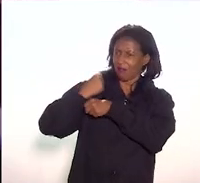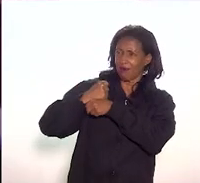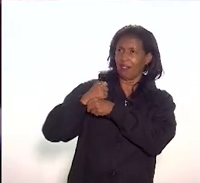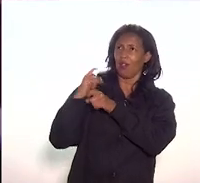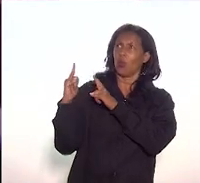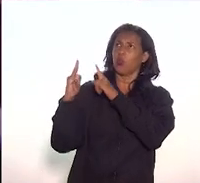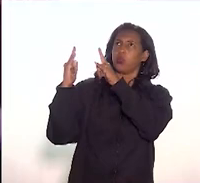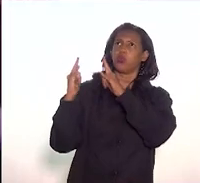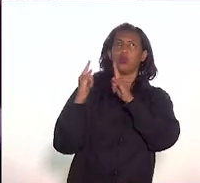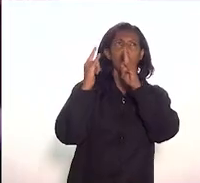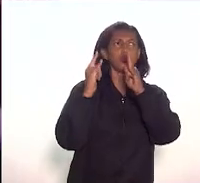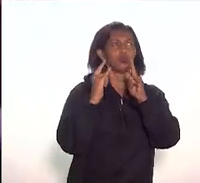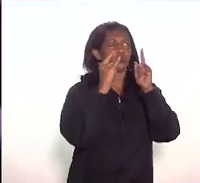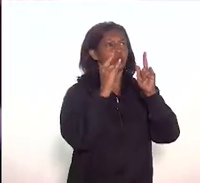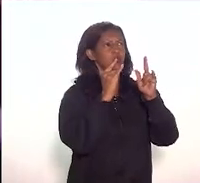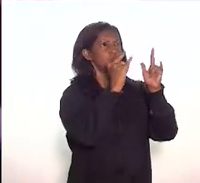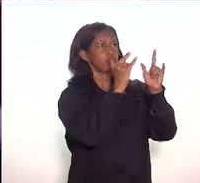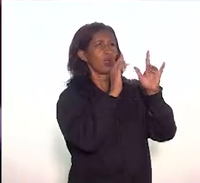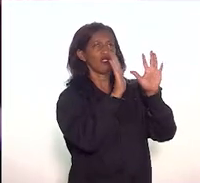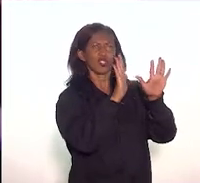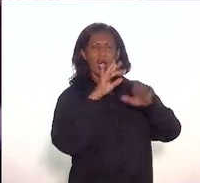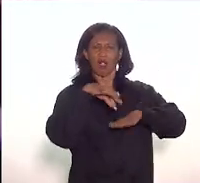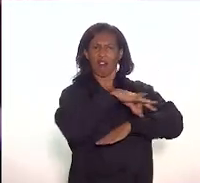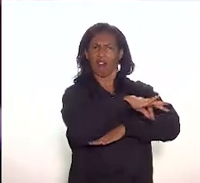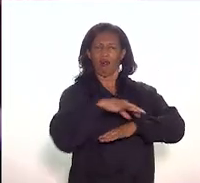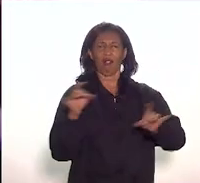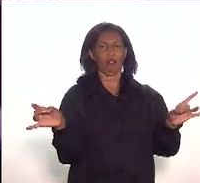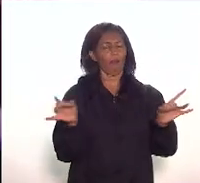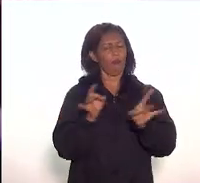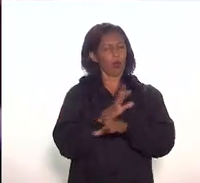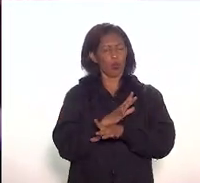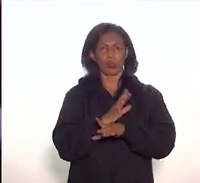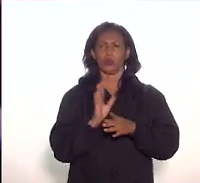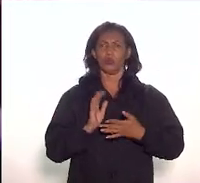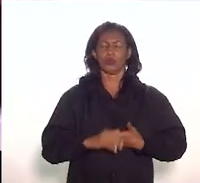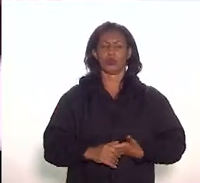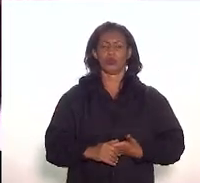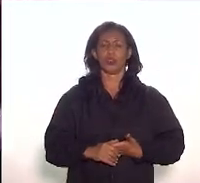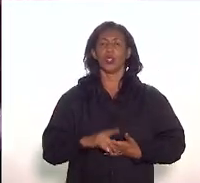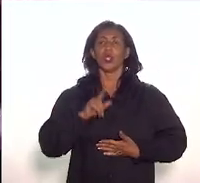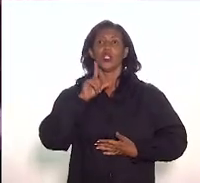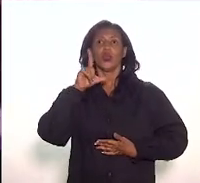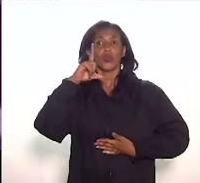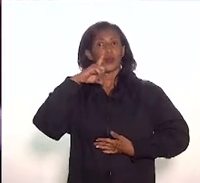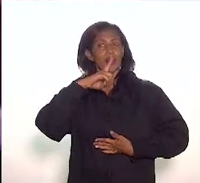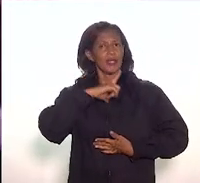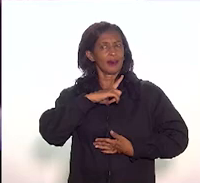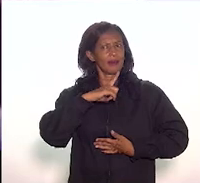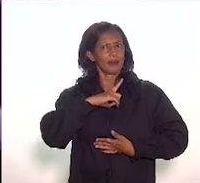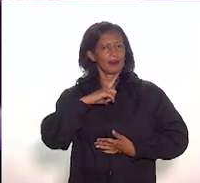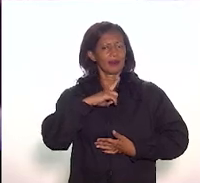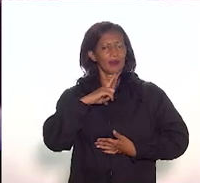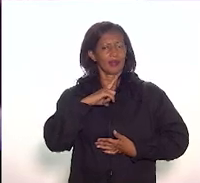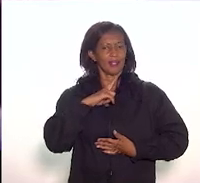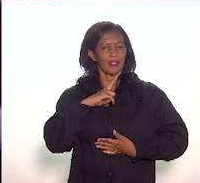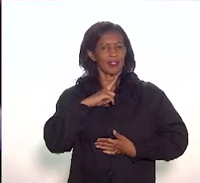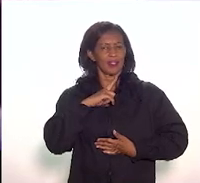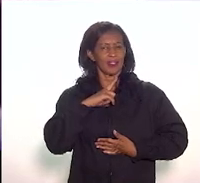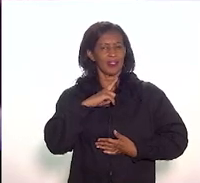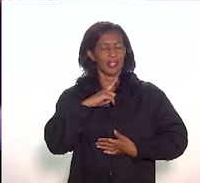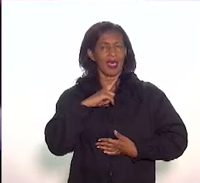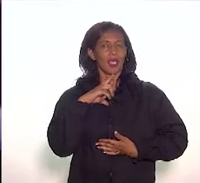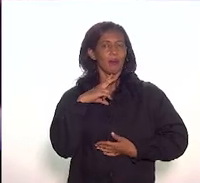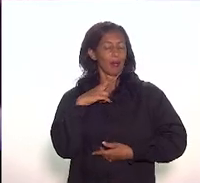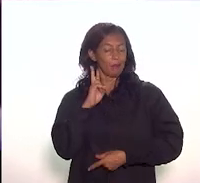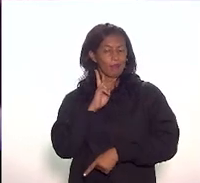como arquitetura e o que existe voltado para a